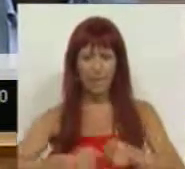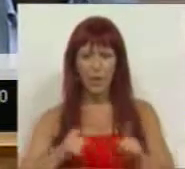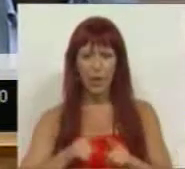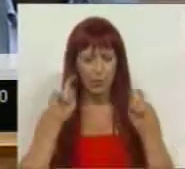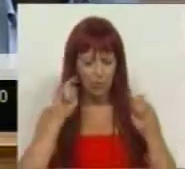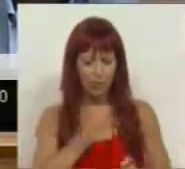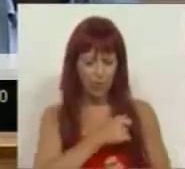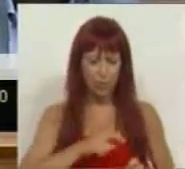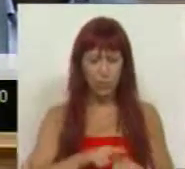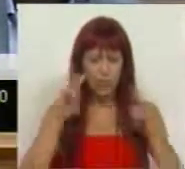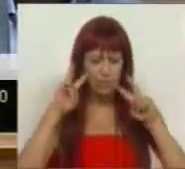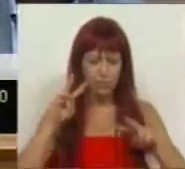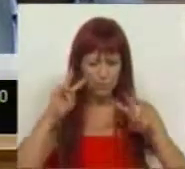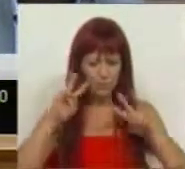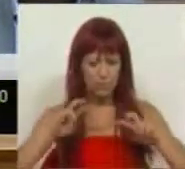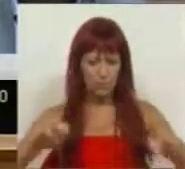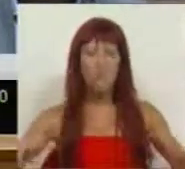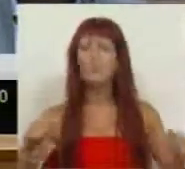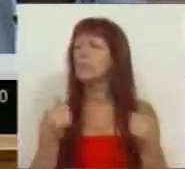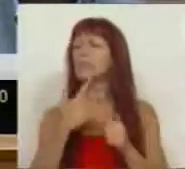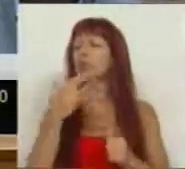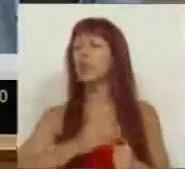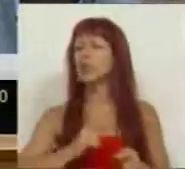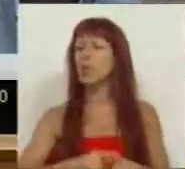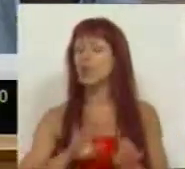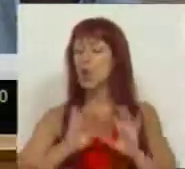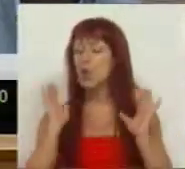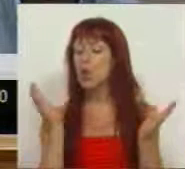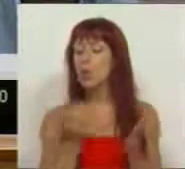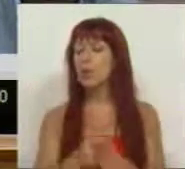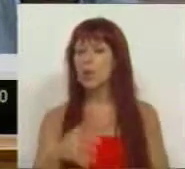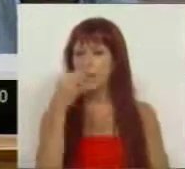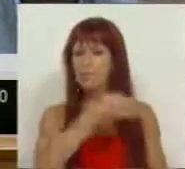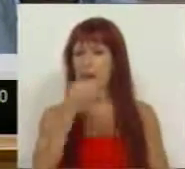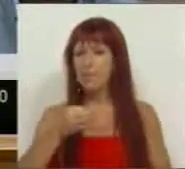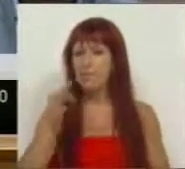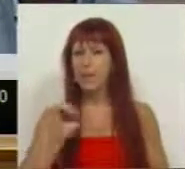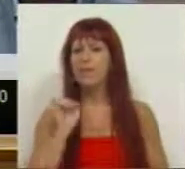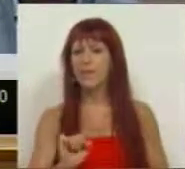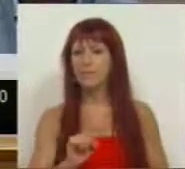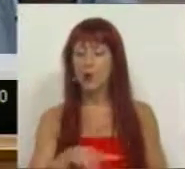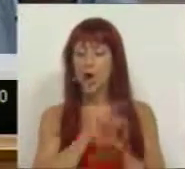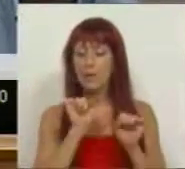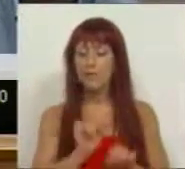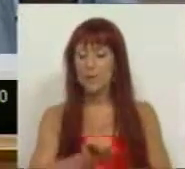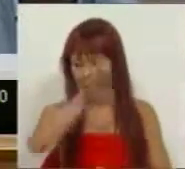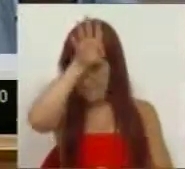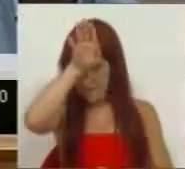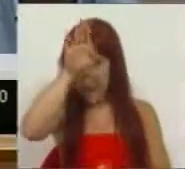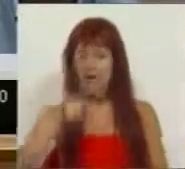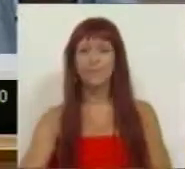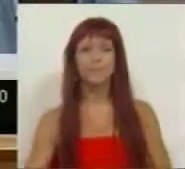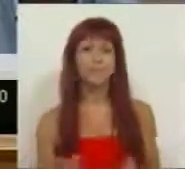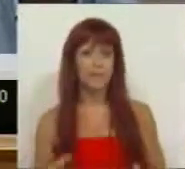uma auditoria e uma fiscalização total e global à parceria pública ou privada do Hospital de